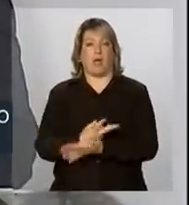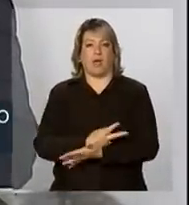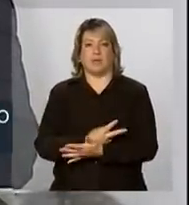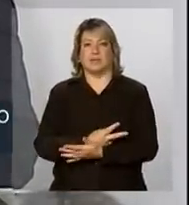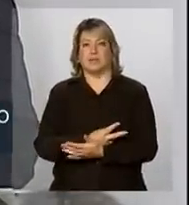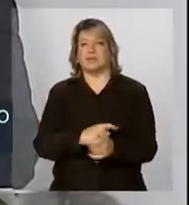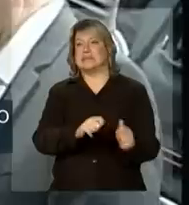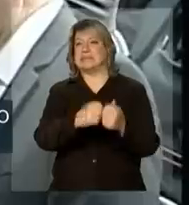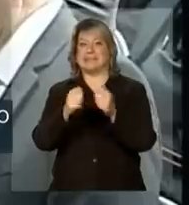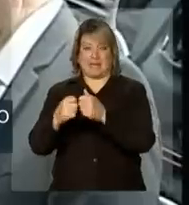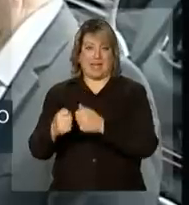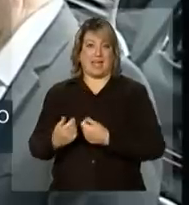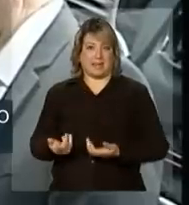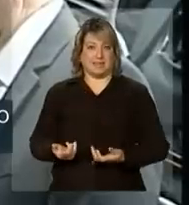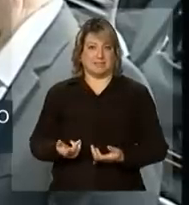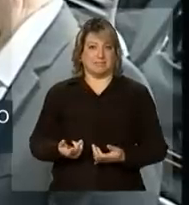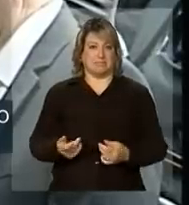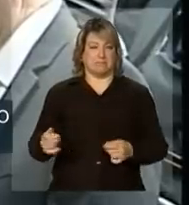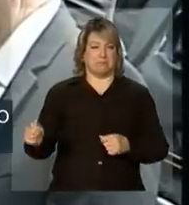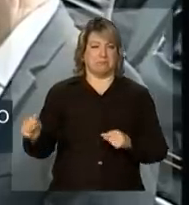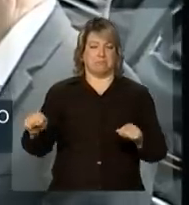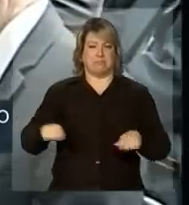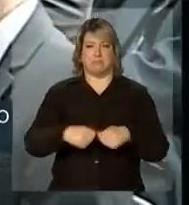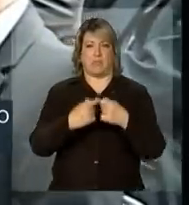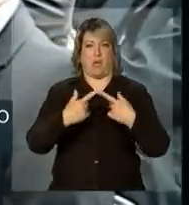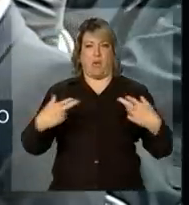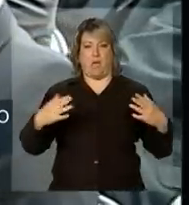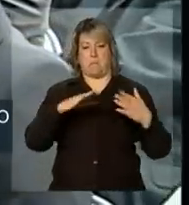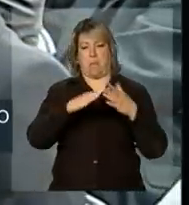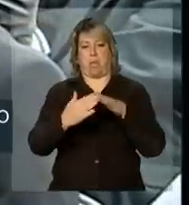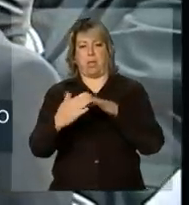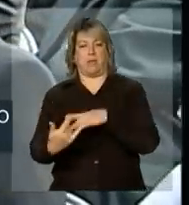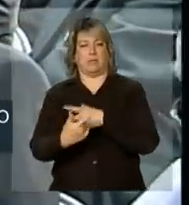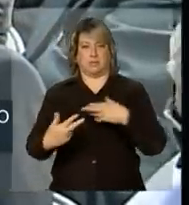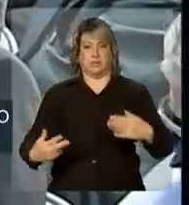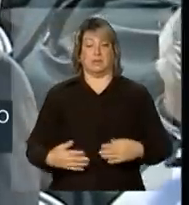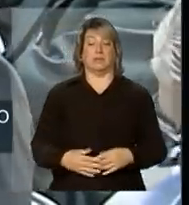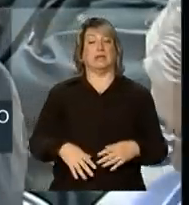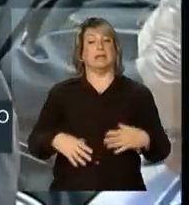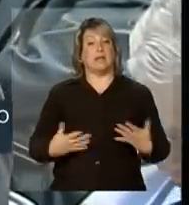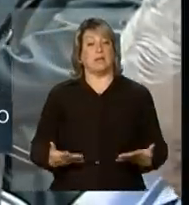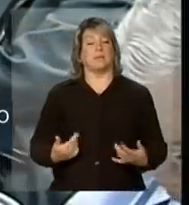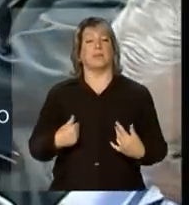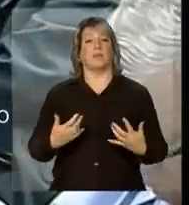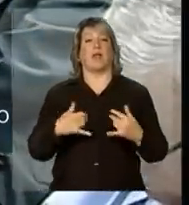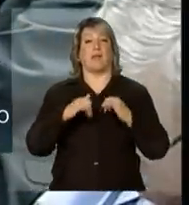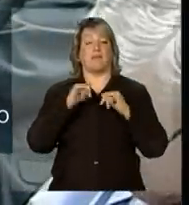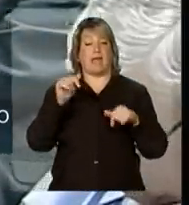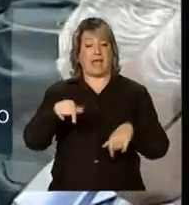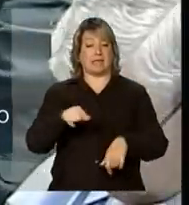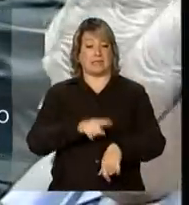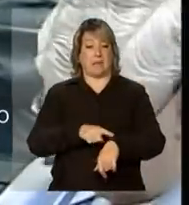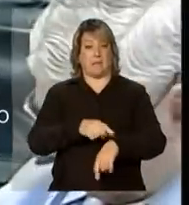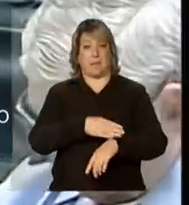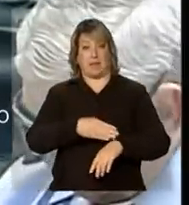limitada. Mas eu queria destacar que, neste período,